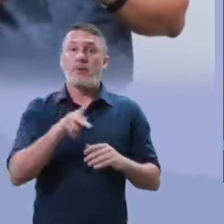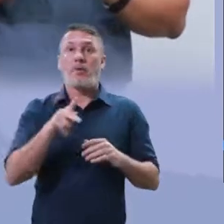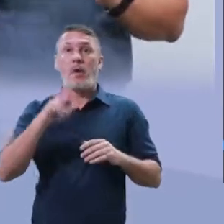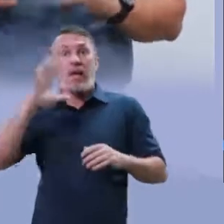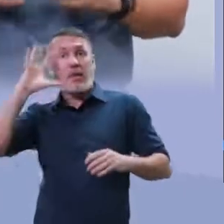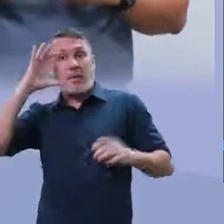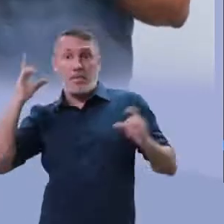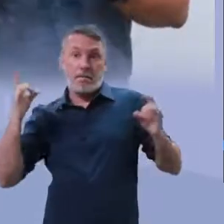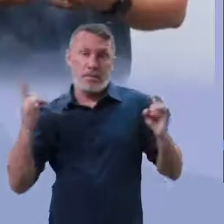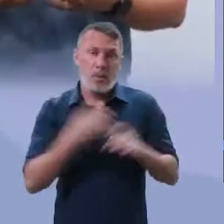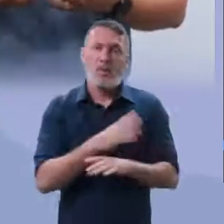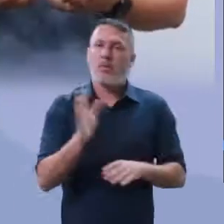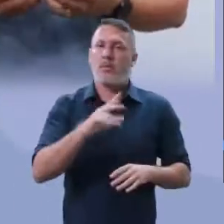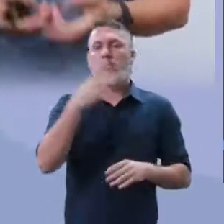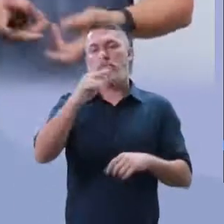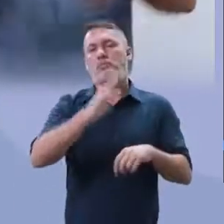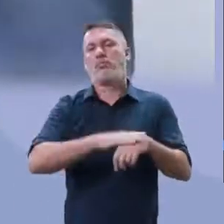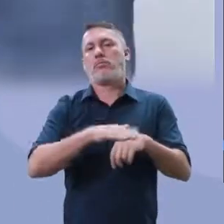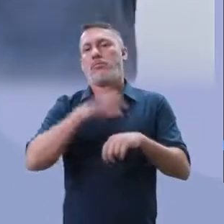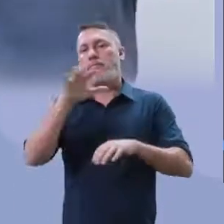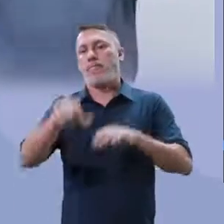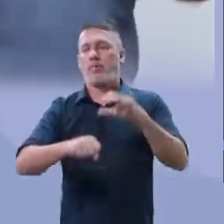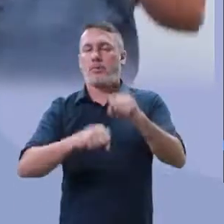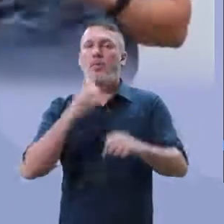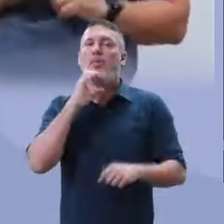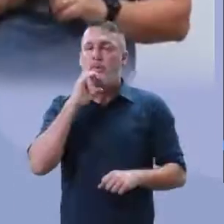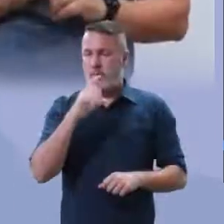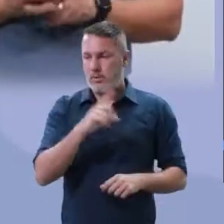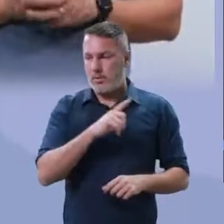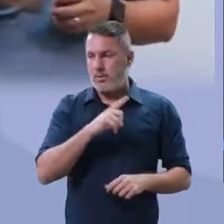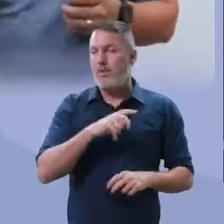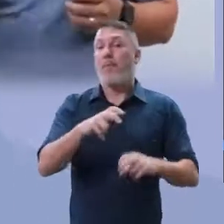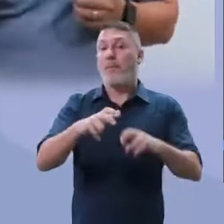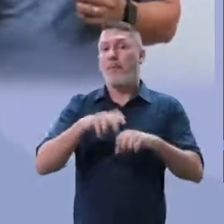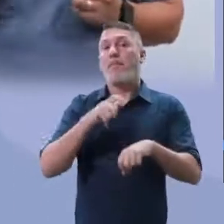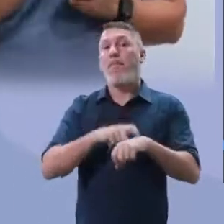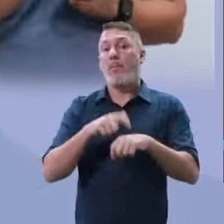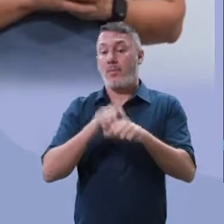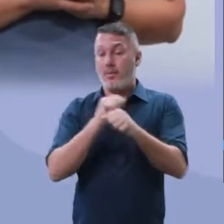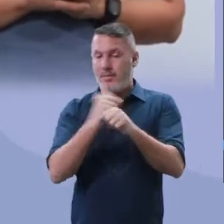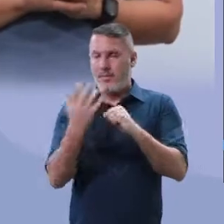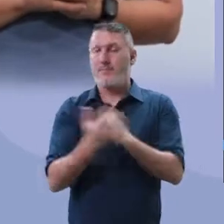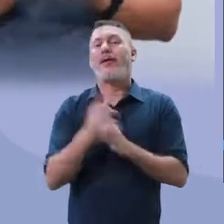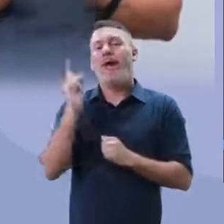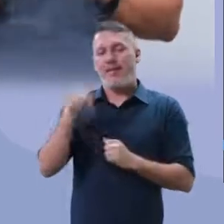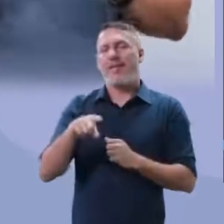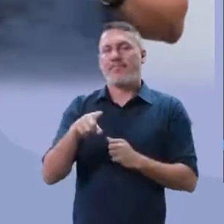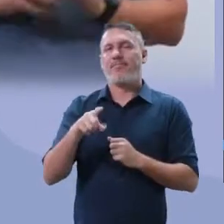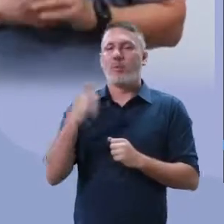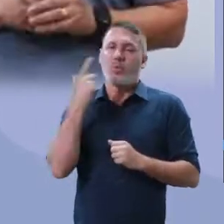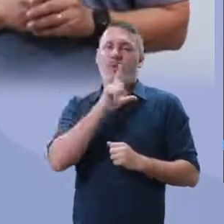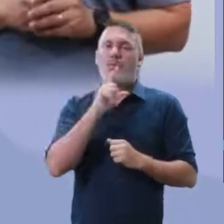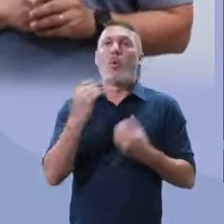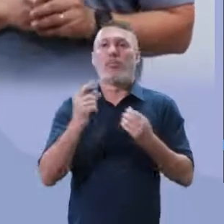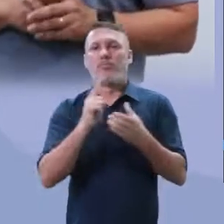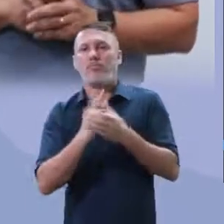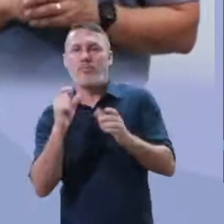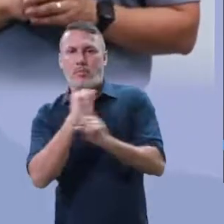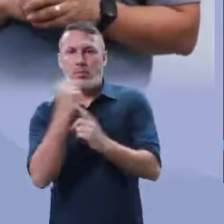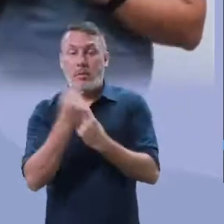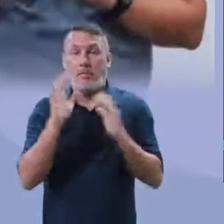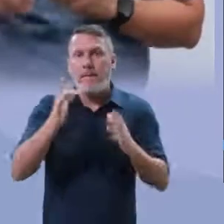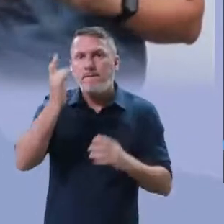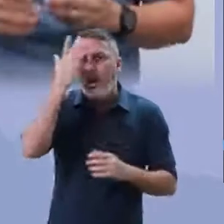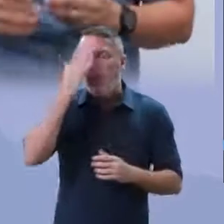ponte. Mas você precisa buscar o saber. E essa pandemia, ela fez isso. Principalmente pela questão do isolamento social. Mas não foi super fácil.